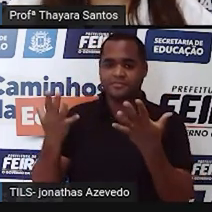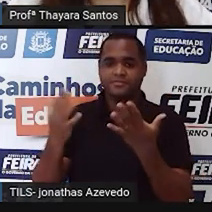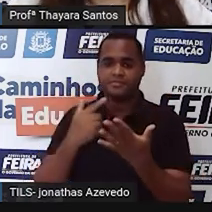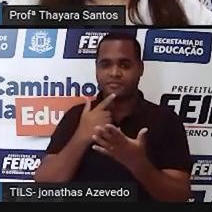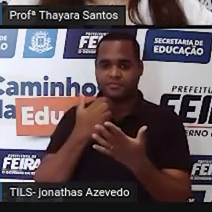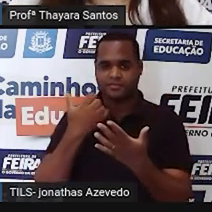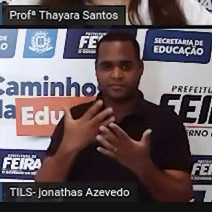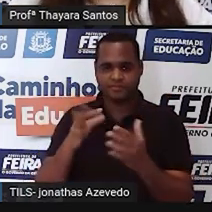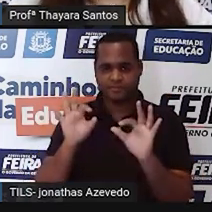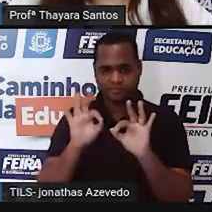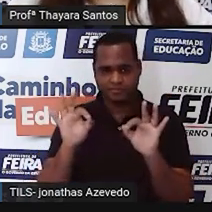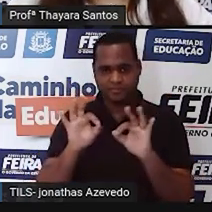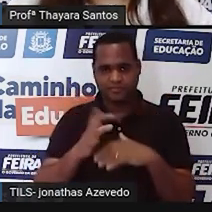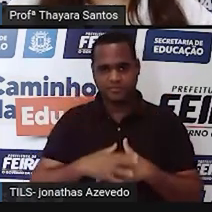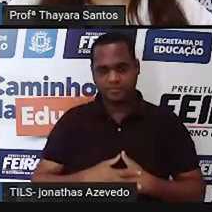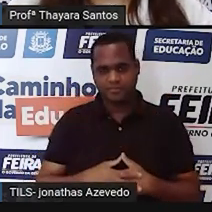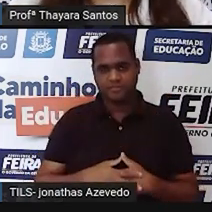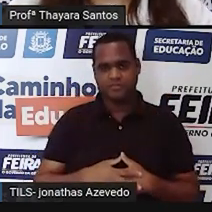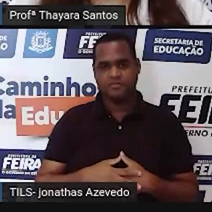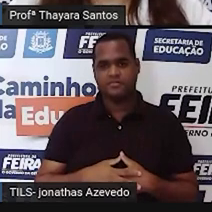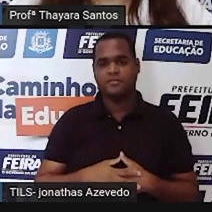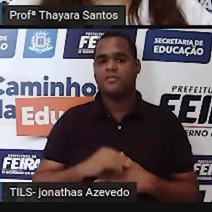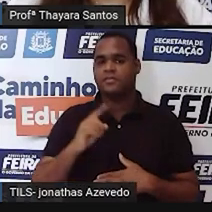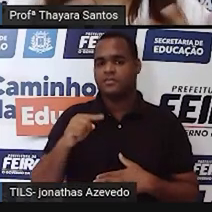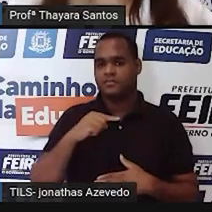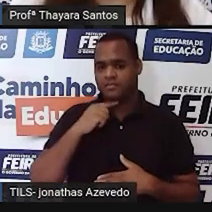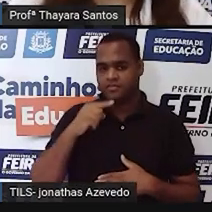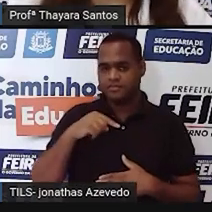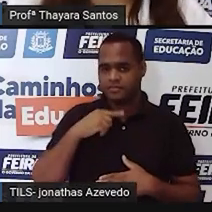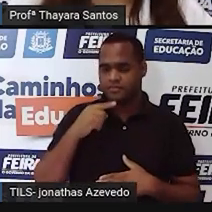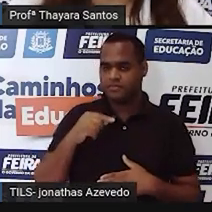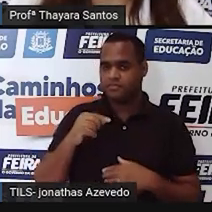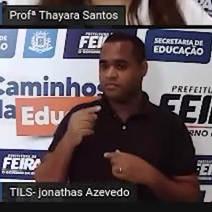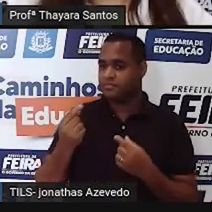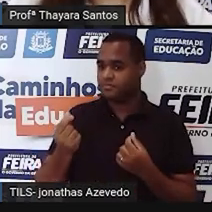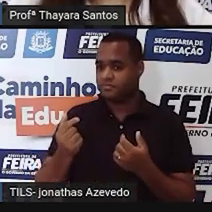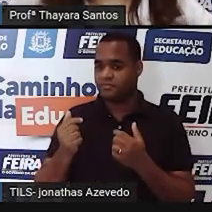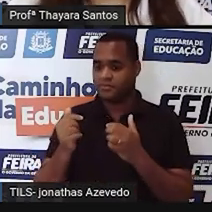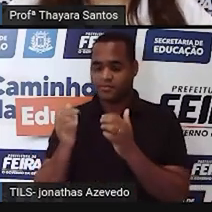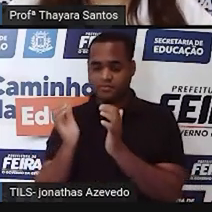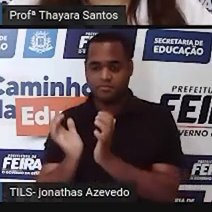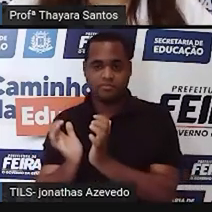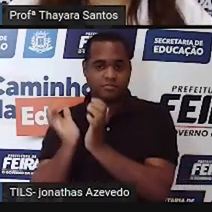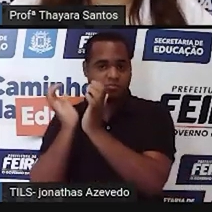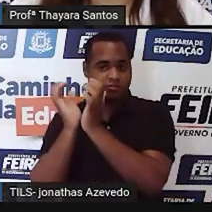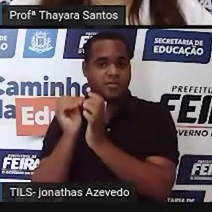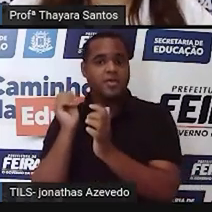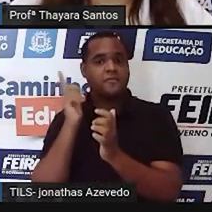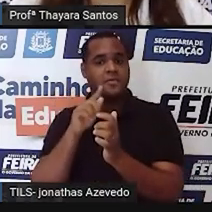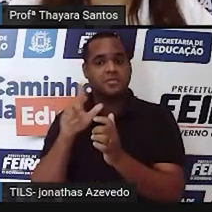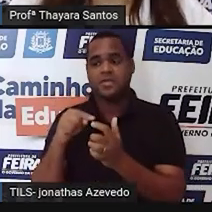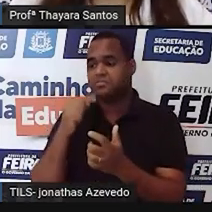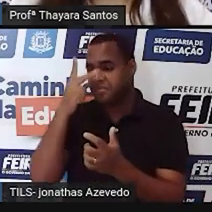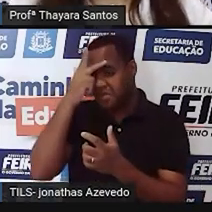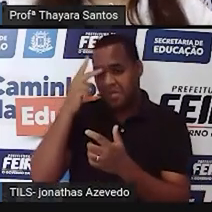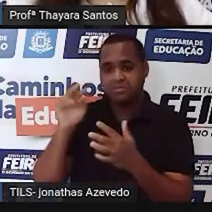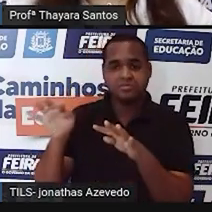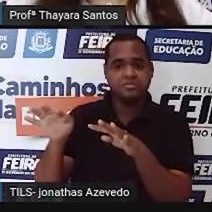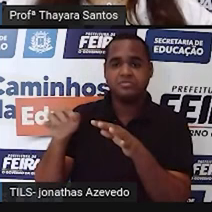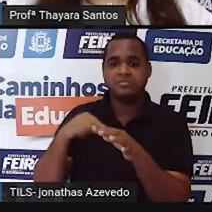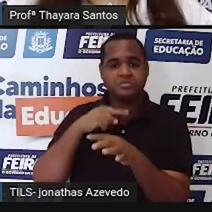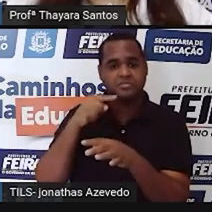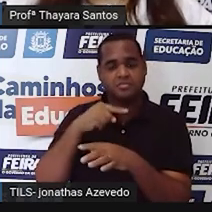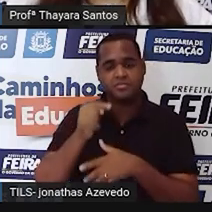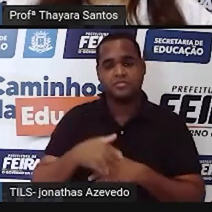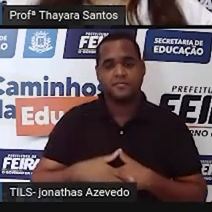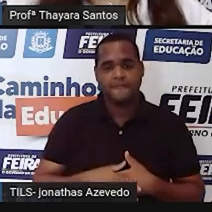a ela. E ela acabou sendo injustiçada, porque eles ganharam o prêmio e ela nem sequer foi reconhecida. E